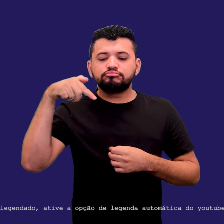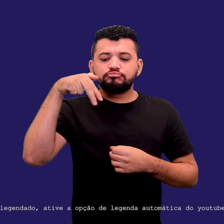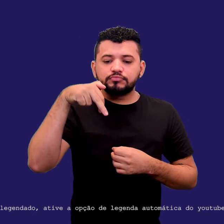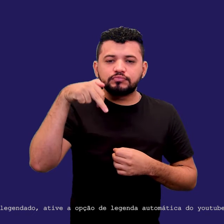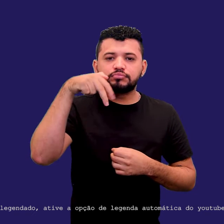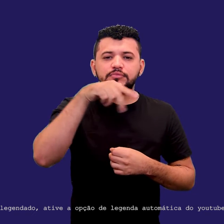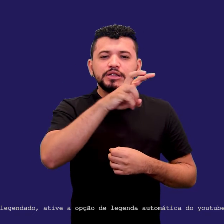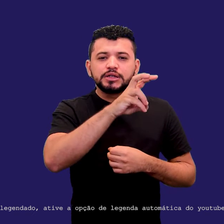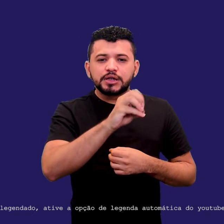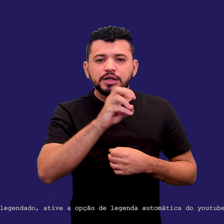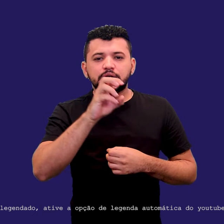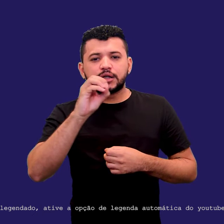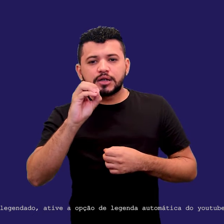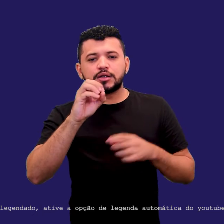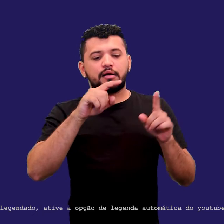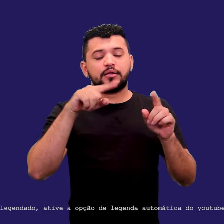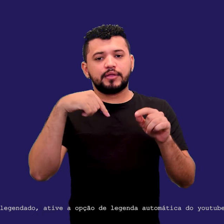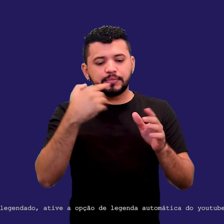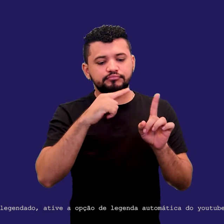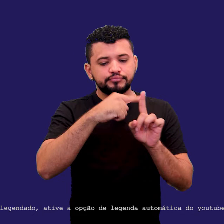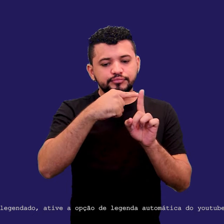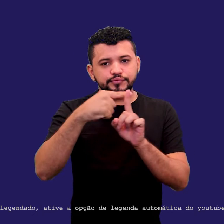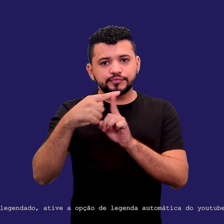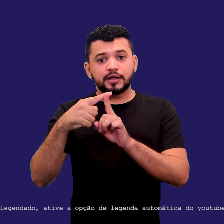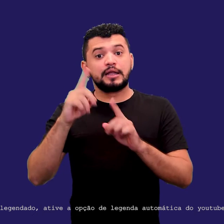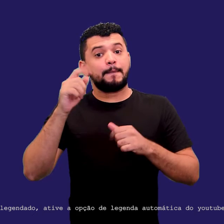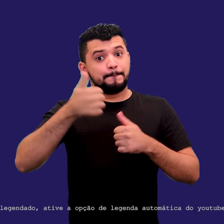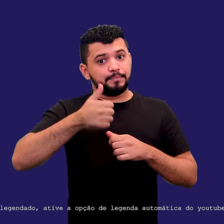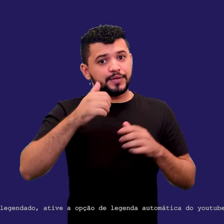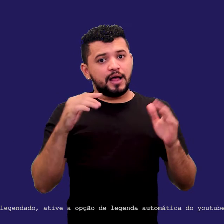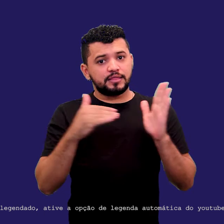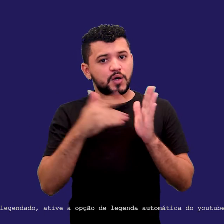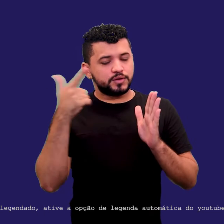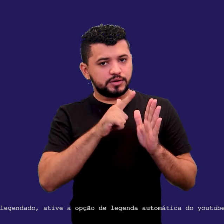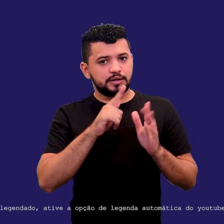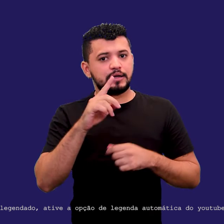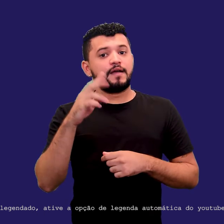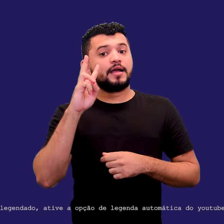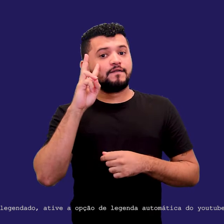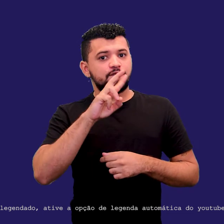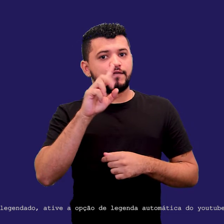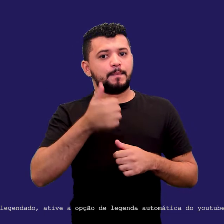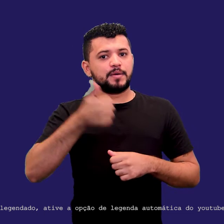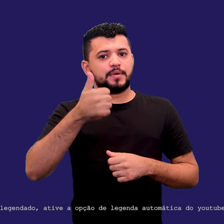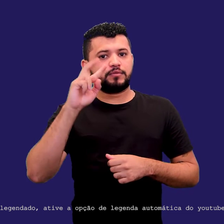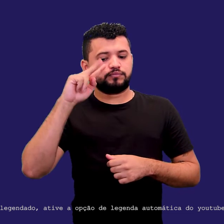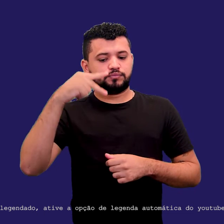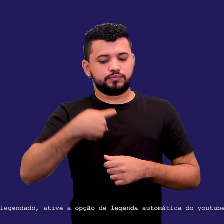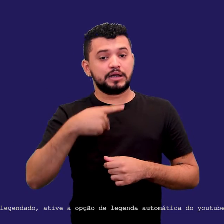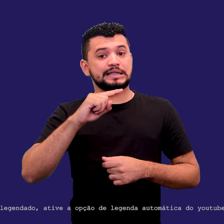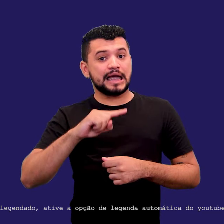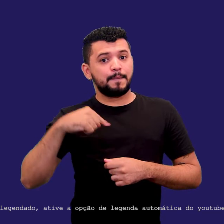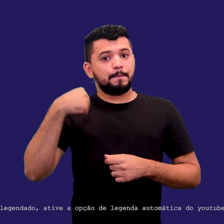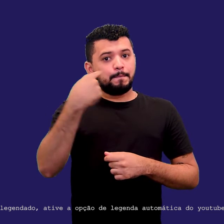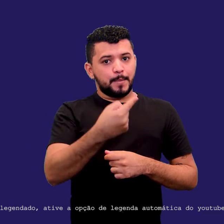Então, nós precisamos tomar consciência de qual é o nosso ponto. E a partir daí, entender e criar um plano